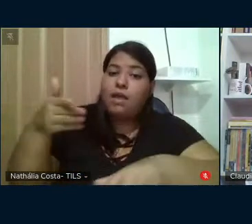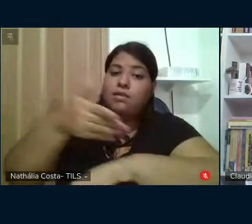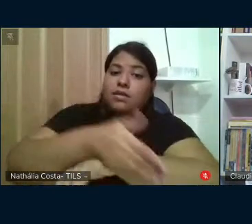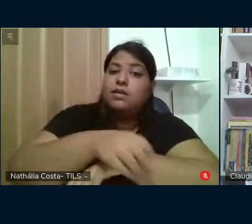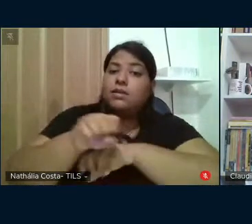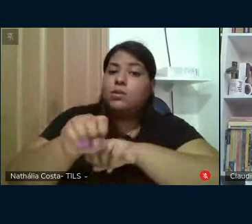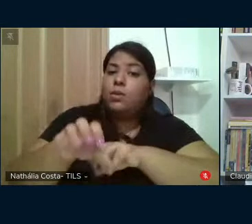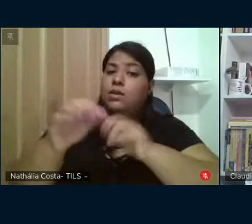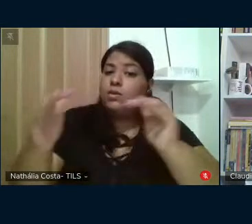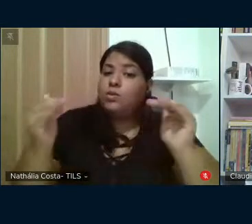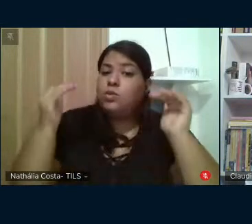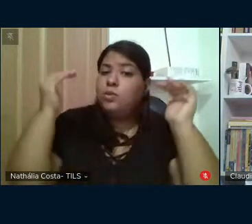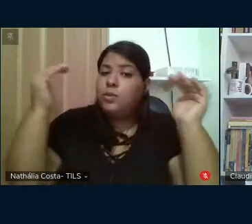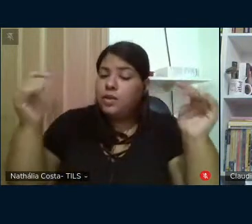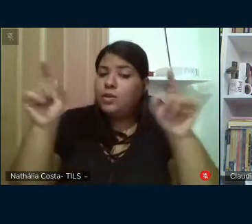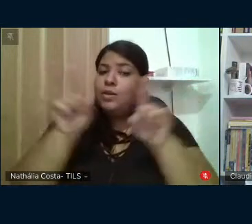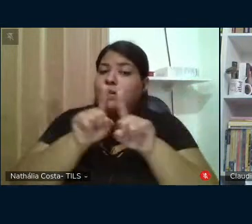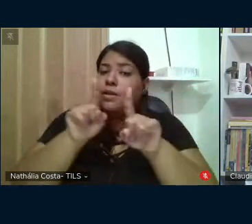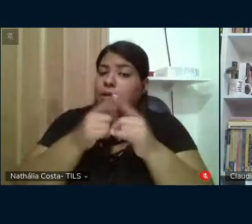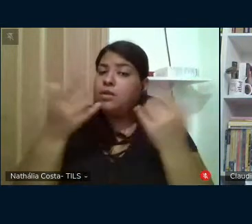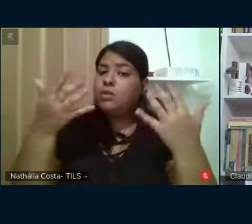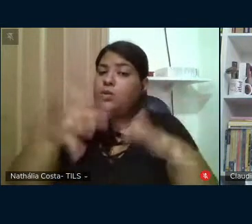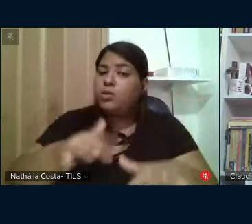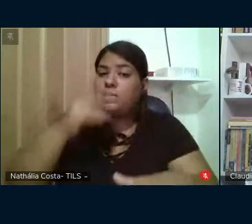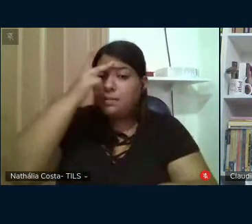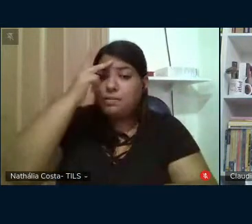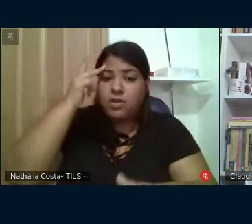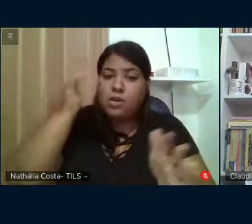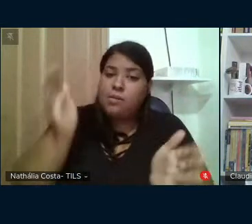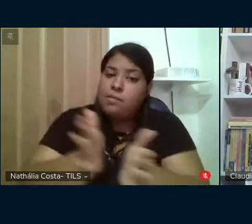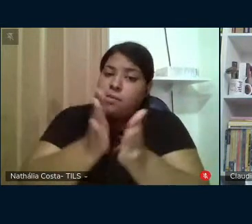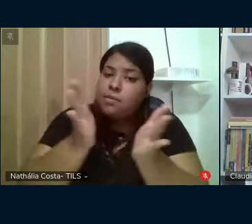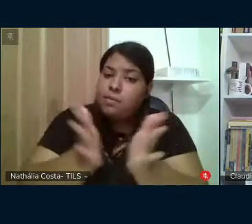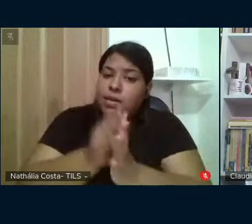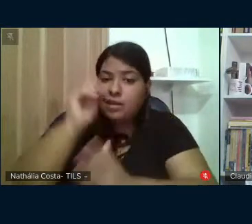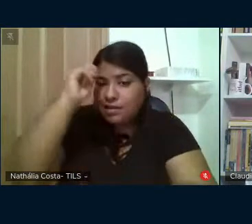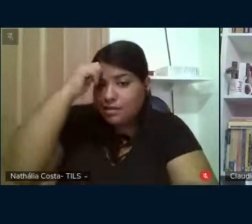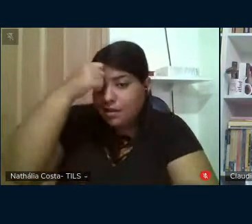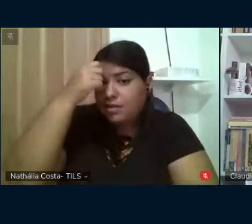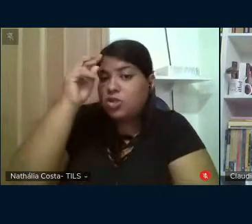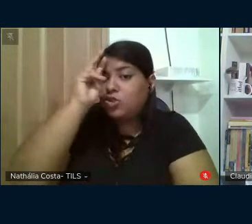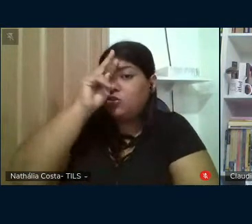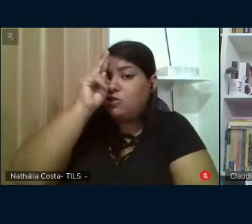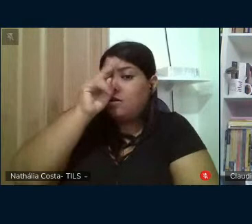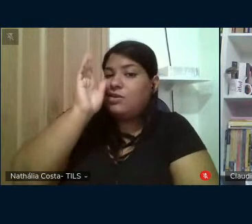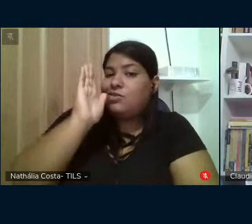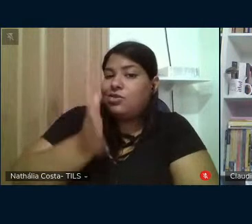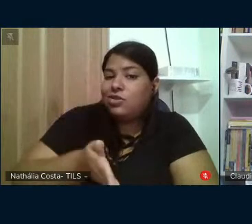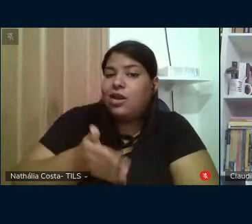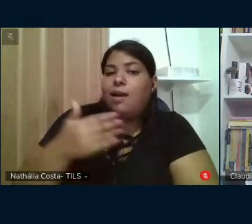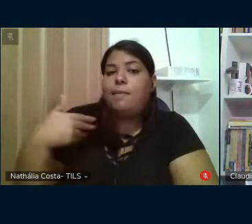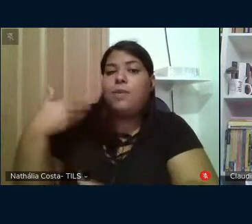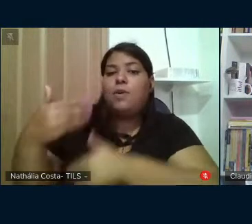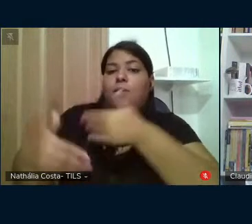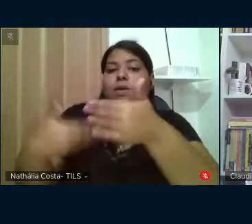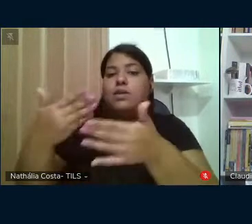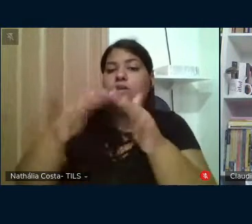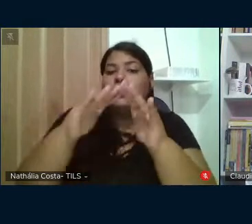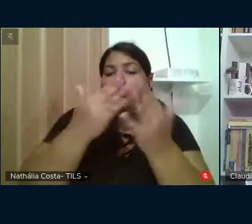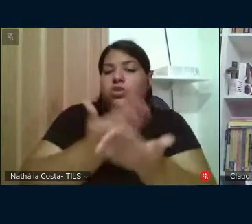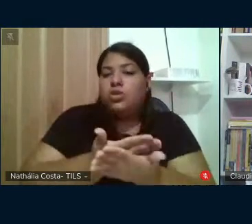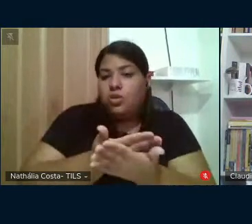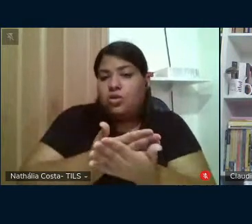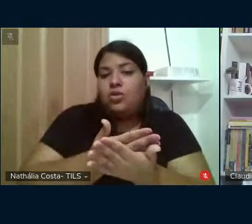superior, com destacável inclusão de pessoas pobres e negras historicamente desafugentadas no processo de escolarização